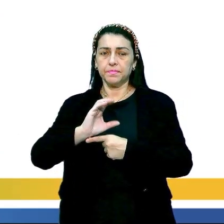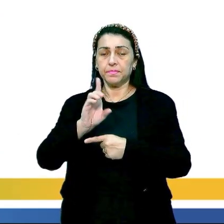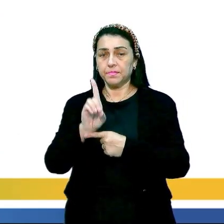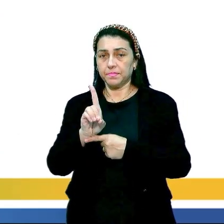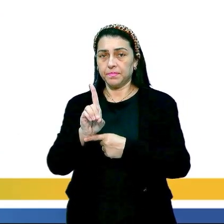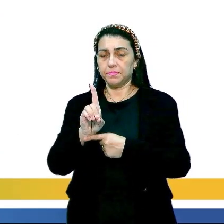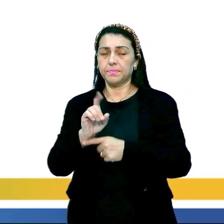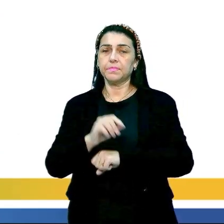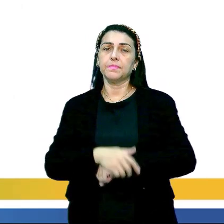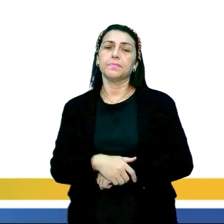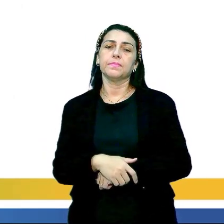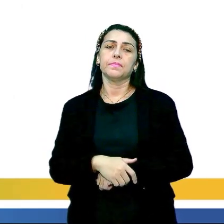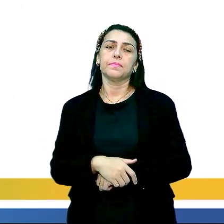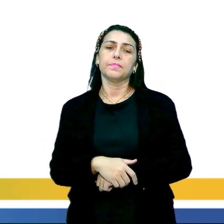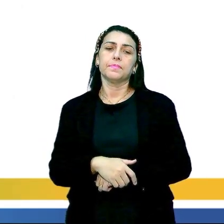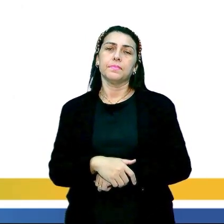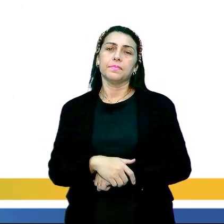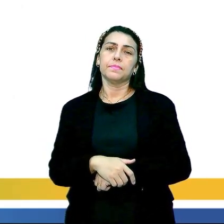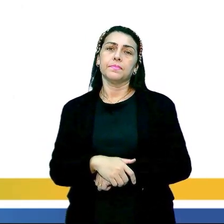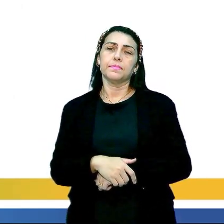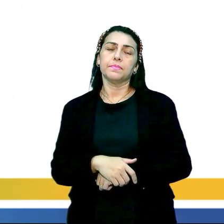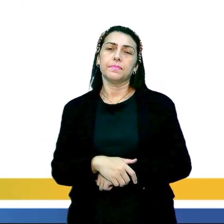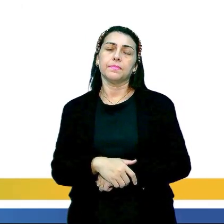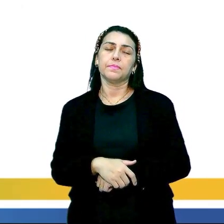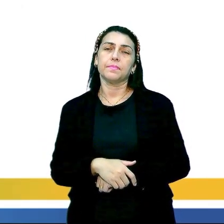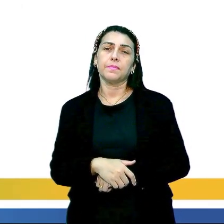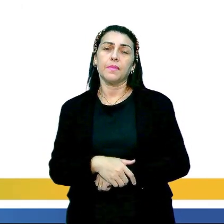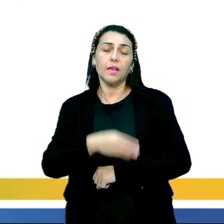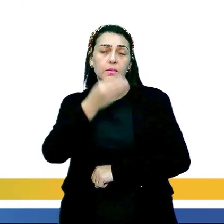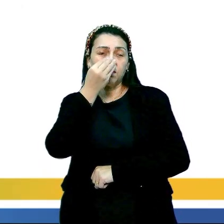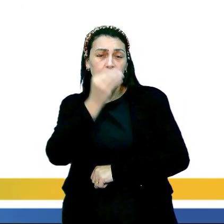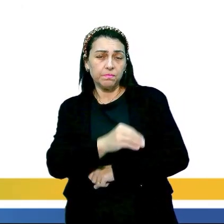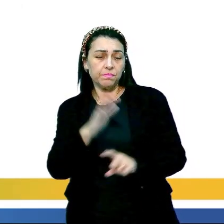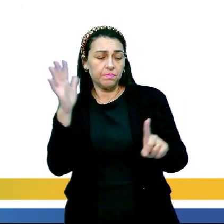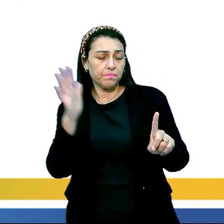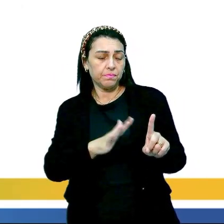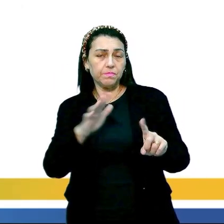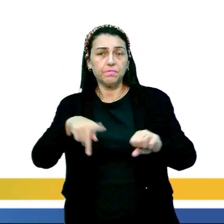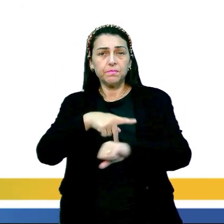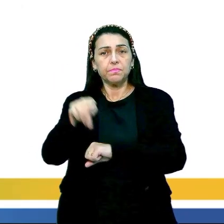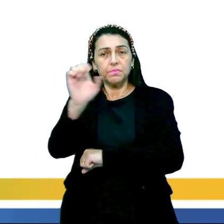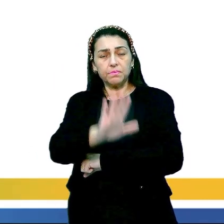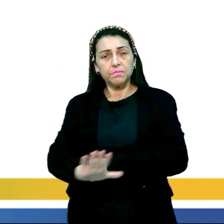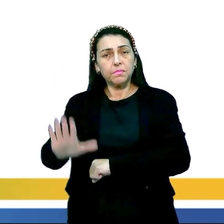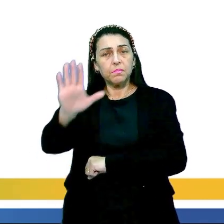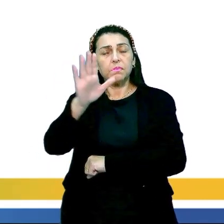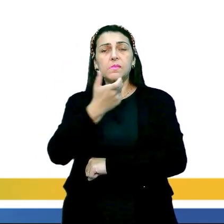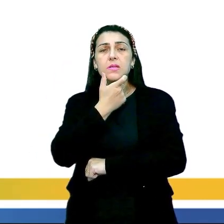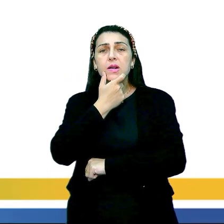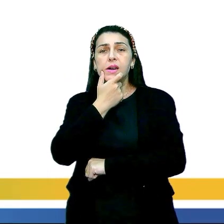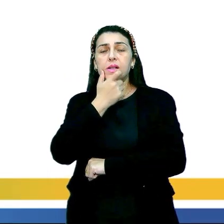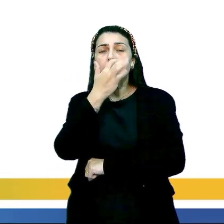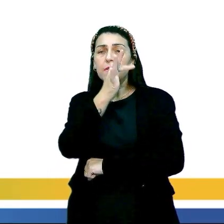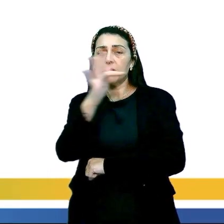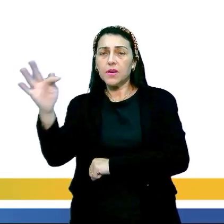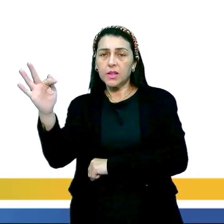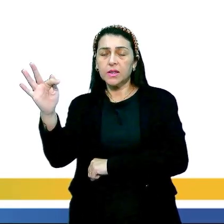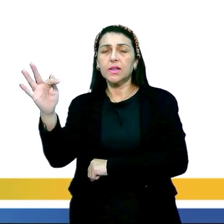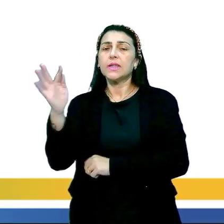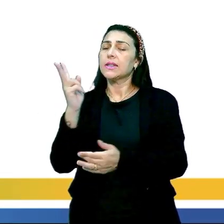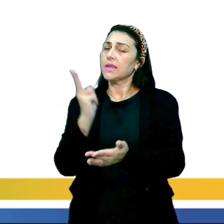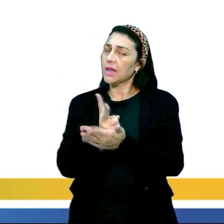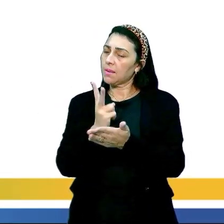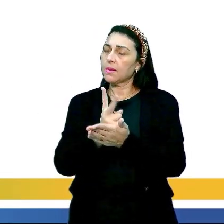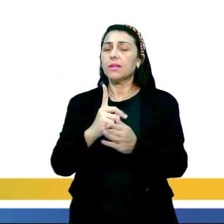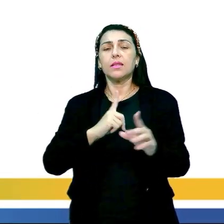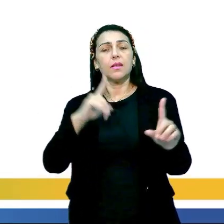a letra D, perdão, tá? Ignorar a influência de países europeus como Inglaterra e França, o contrário, né? Ele sempre